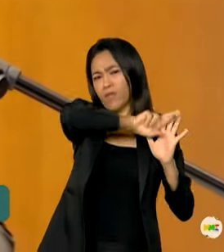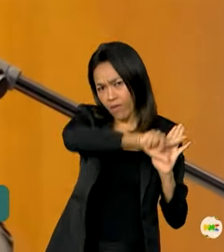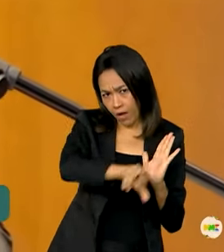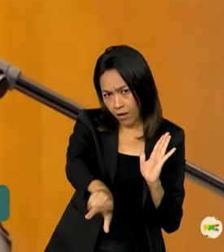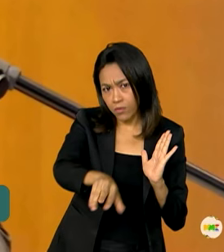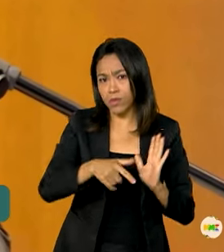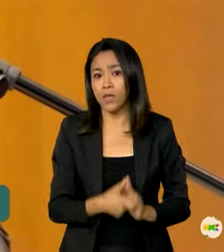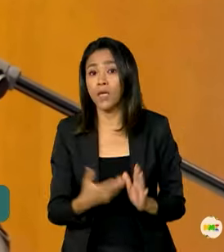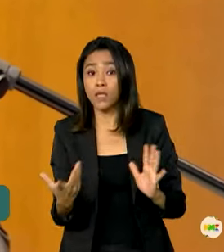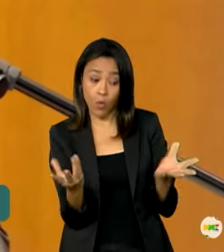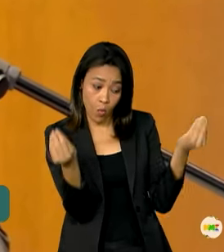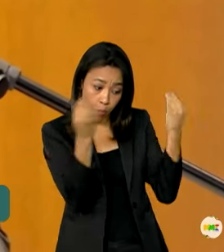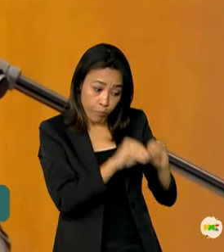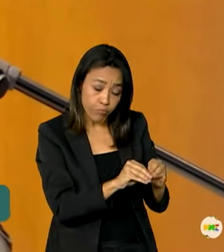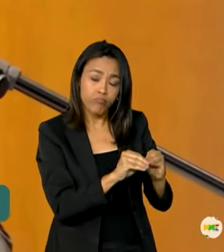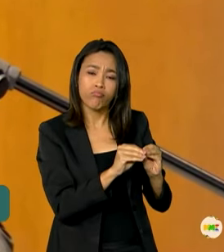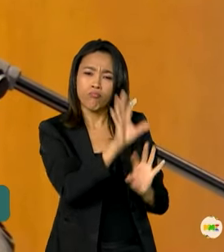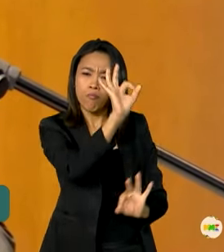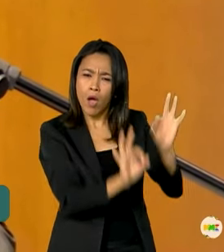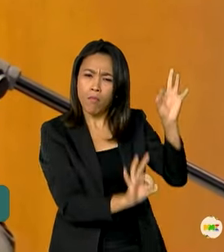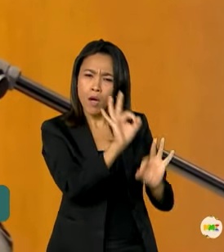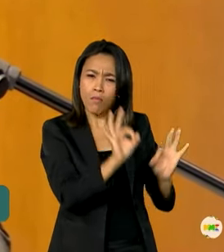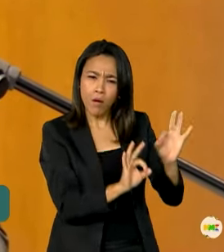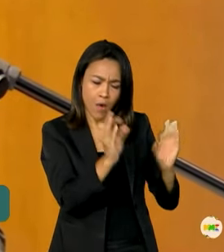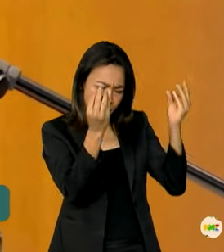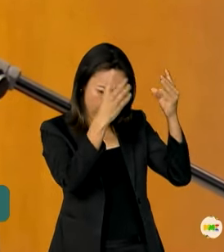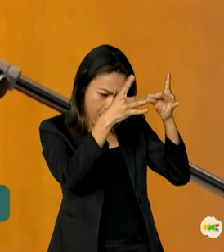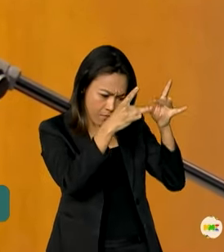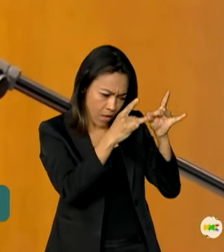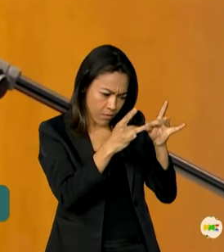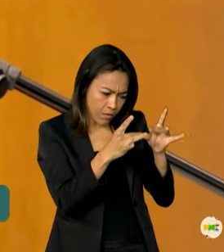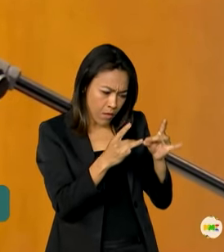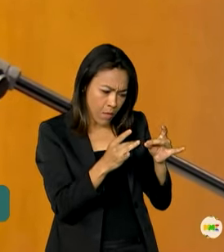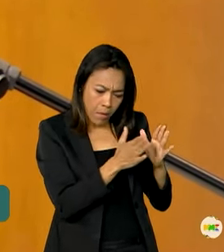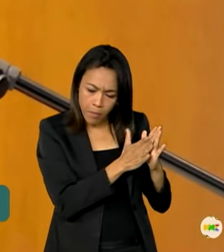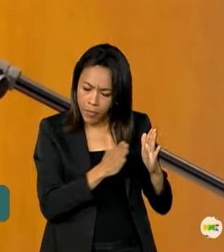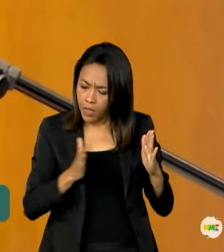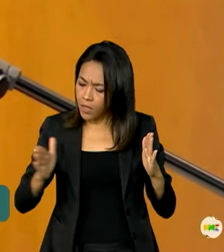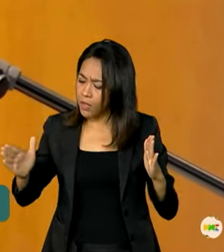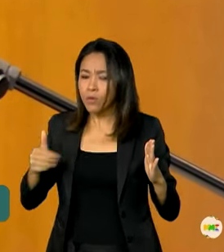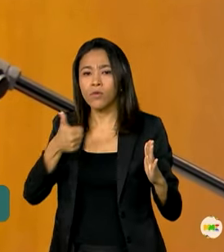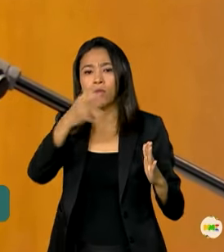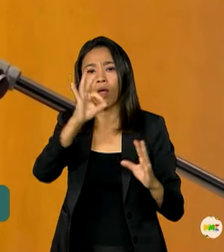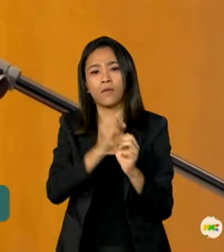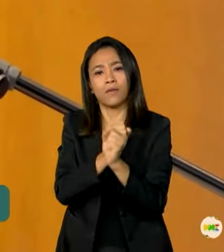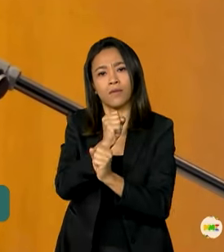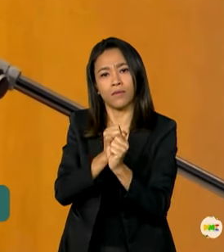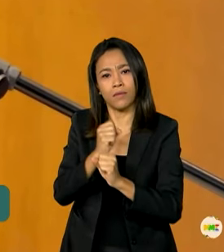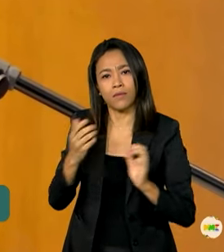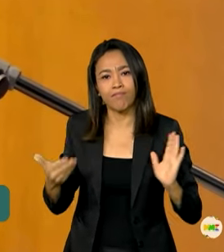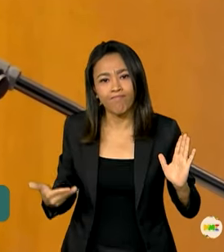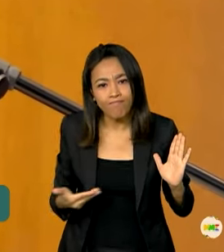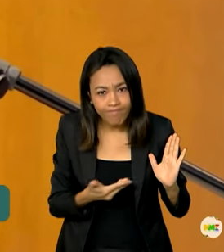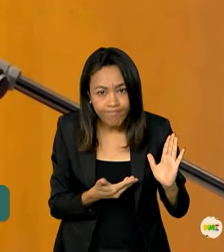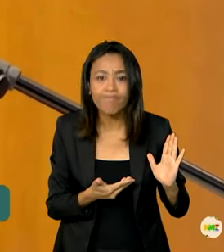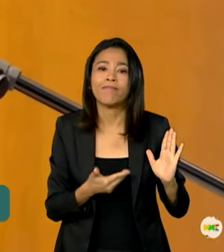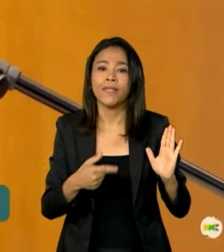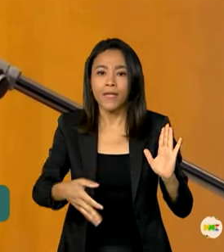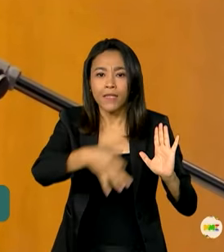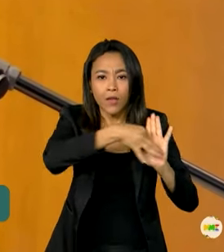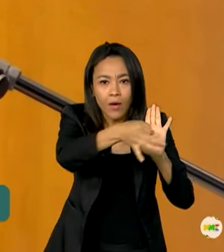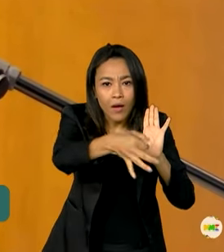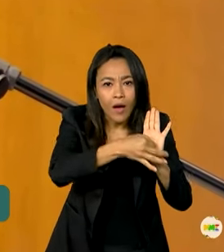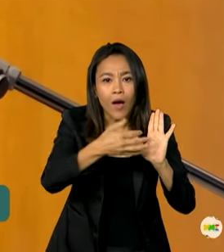contempla todo o nosso planejamento detalhado para os próximos 10 anos. E as contribuições nessa consulta